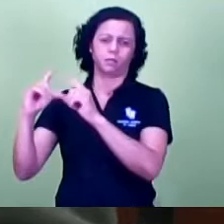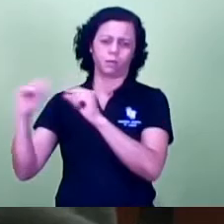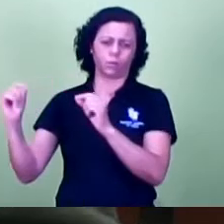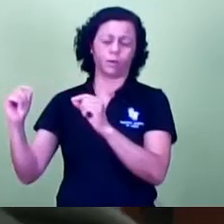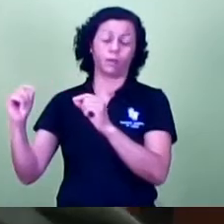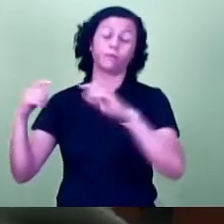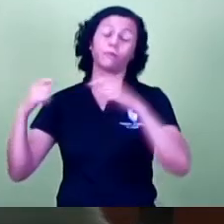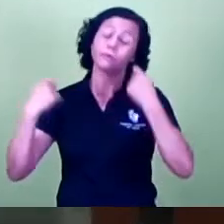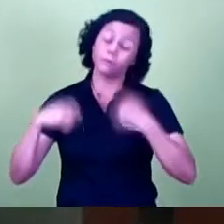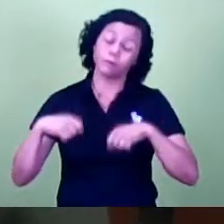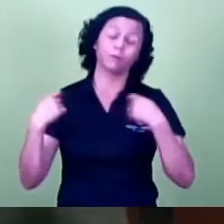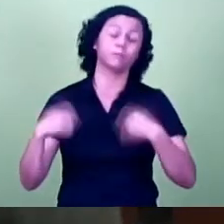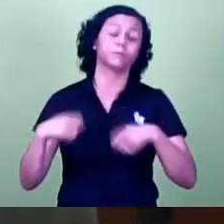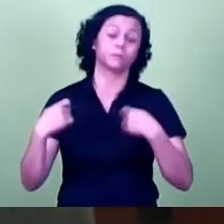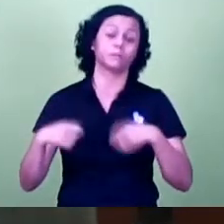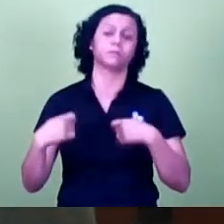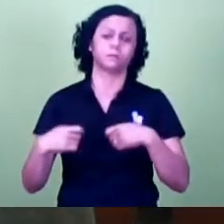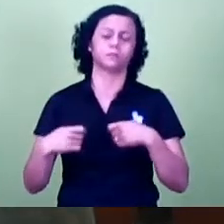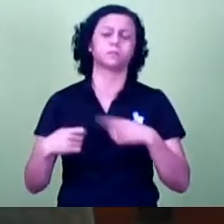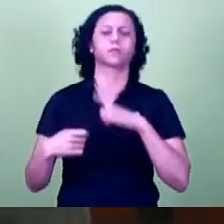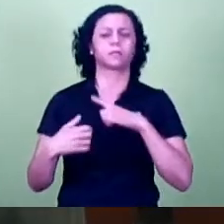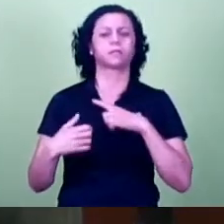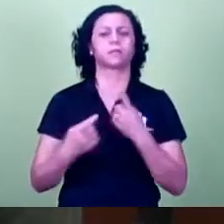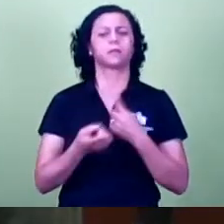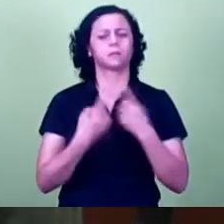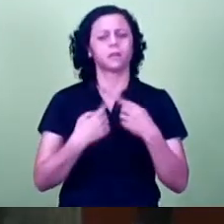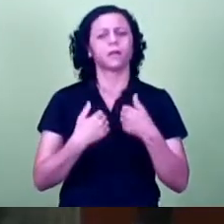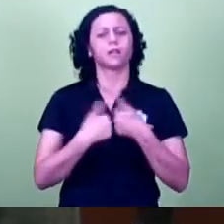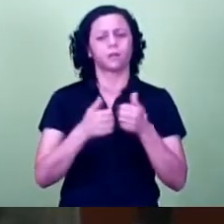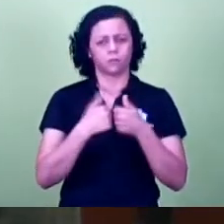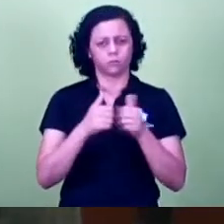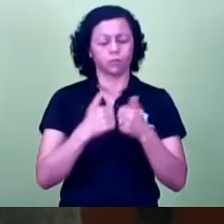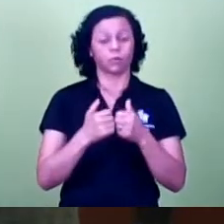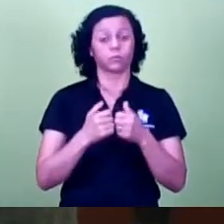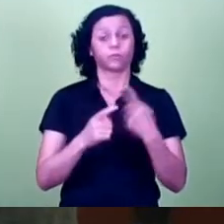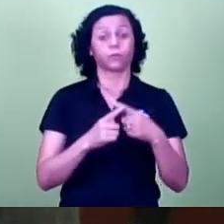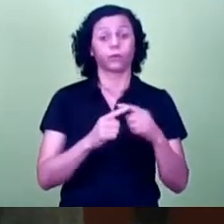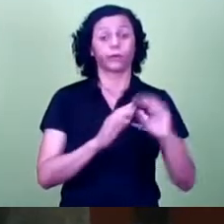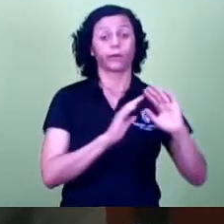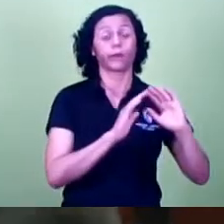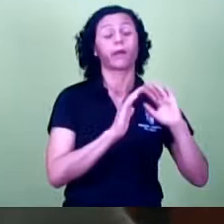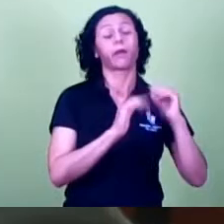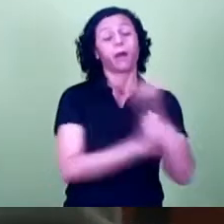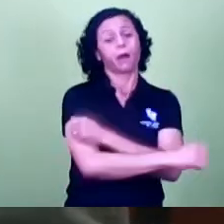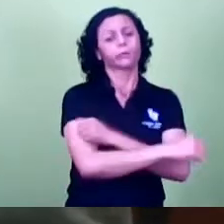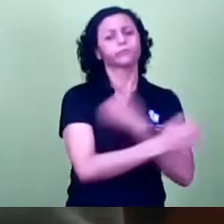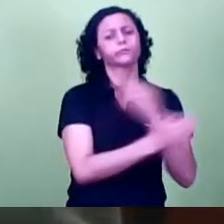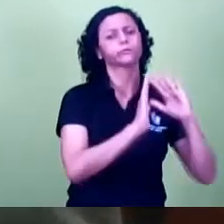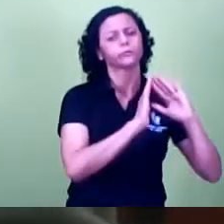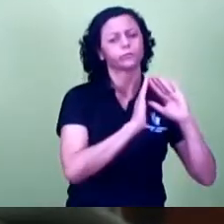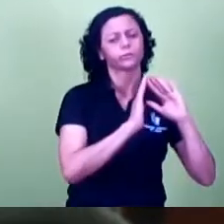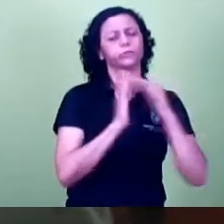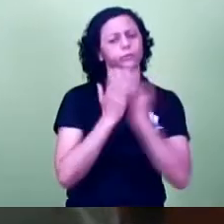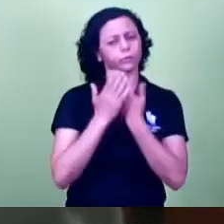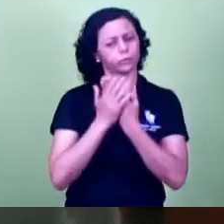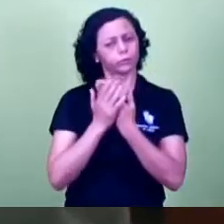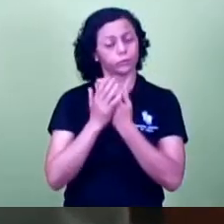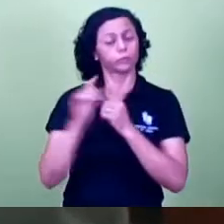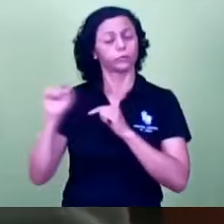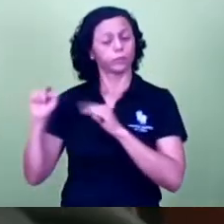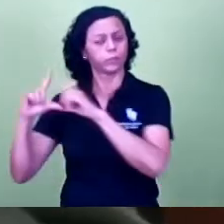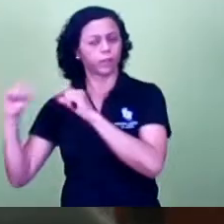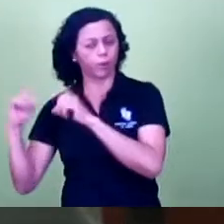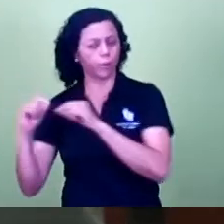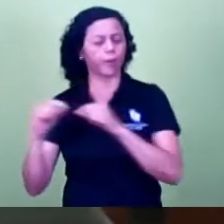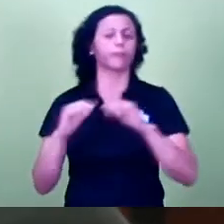alunos que estudam na Universidade Federal. Isso é uma demanda antiga, que nós já vêm lutando nela há muito tempo